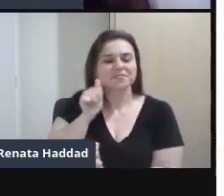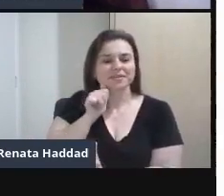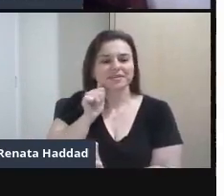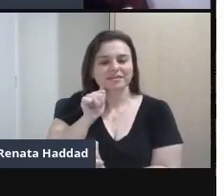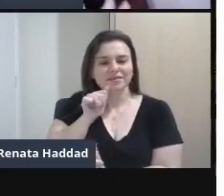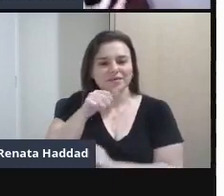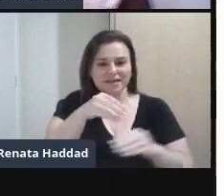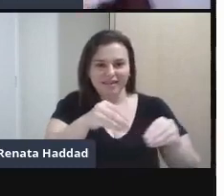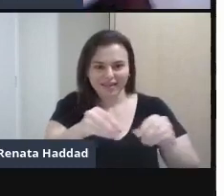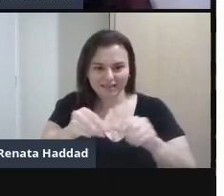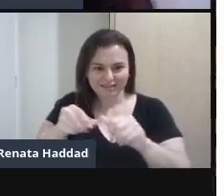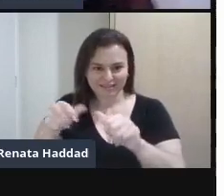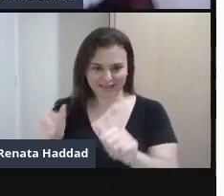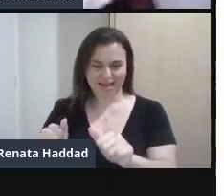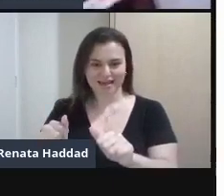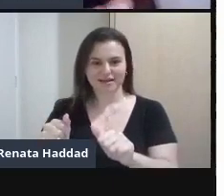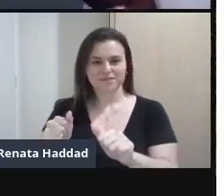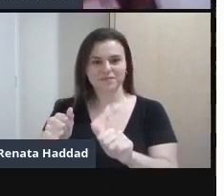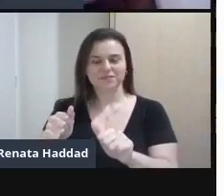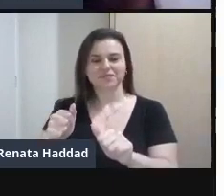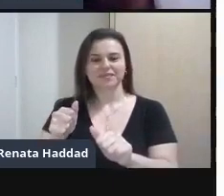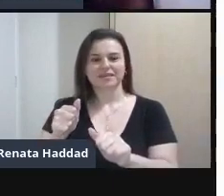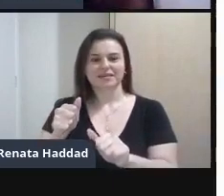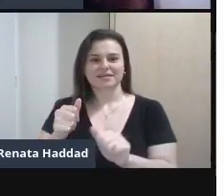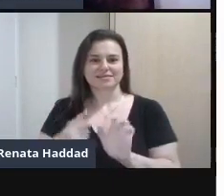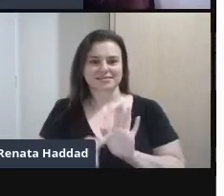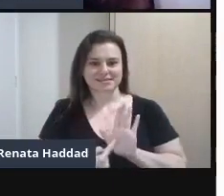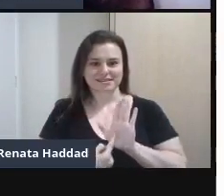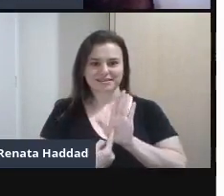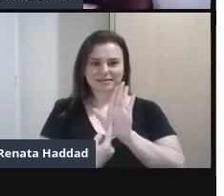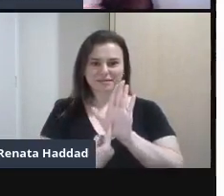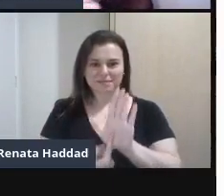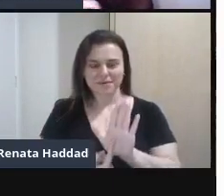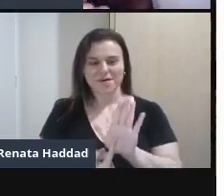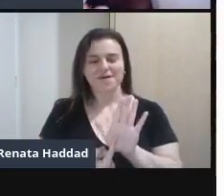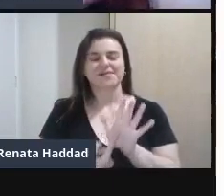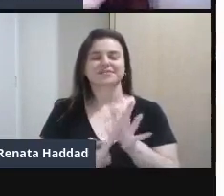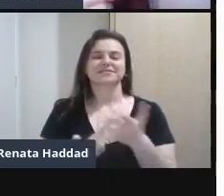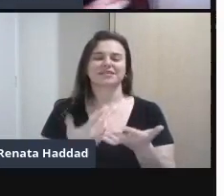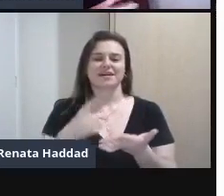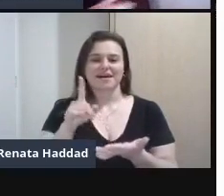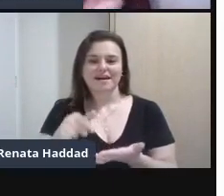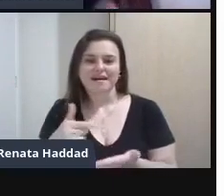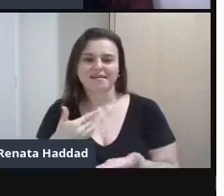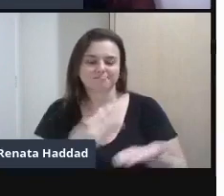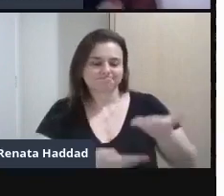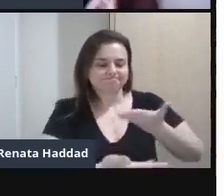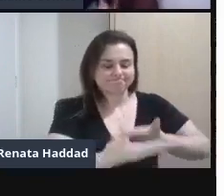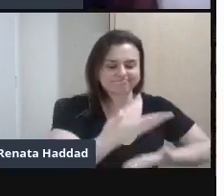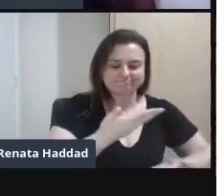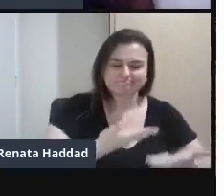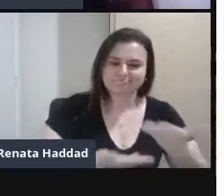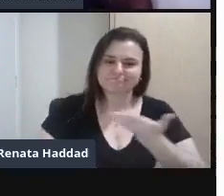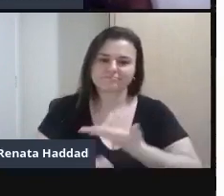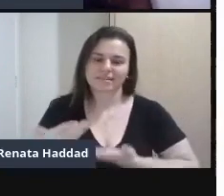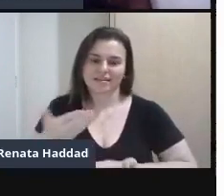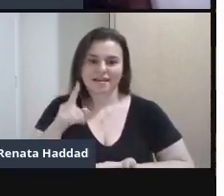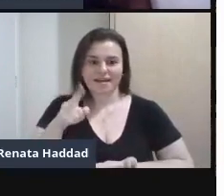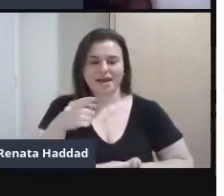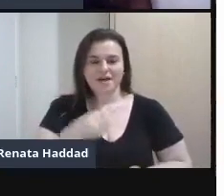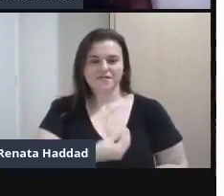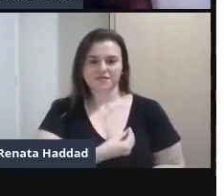Que nos Nos traz E essa terra Que nos leva Então essa relação Também De vida